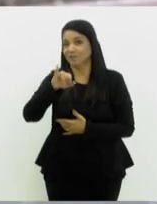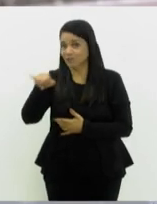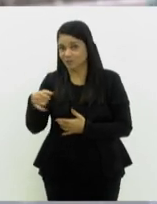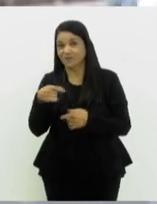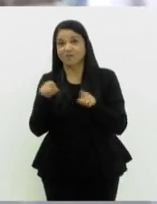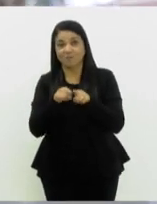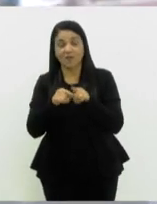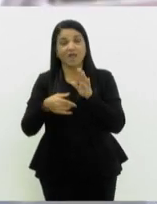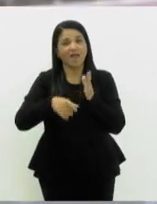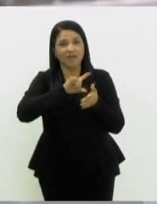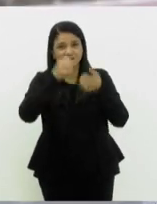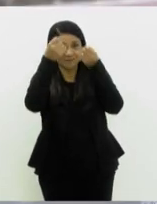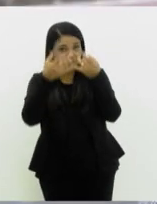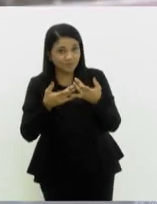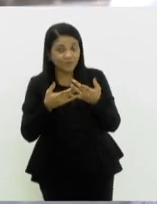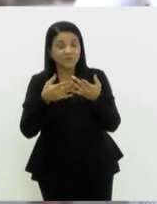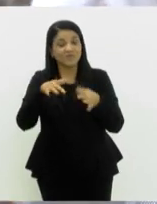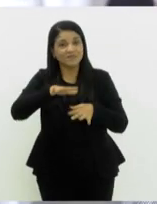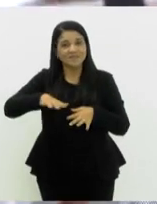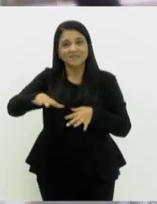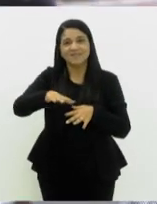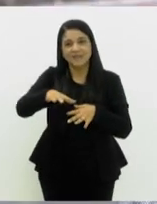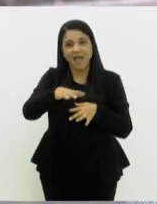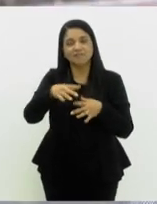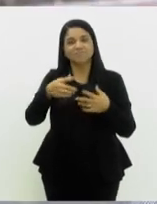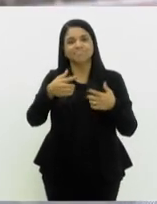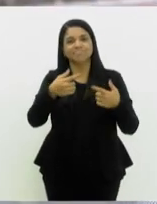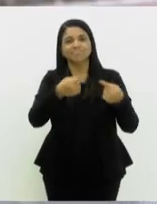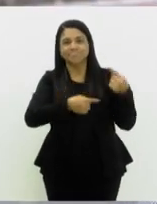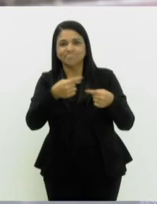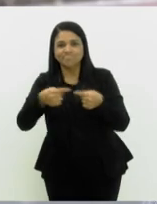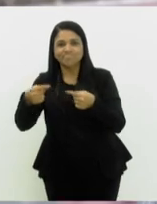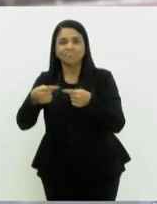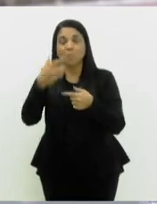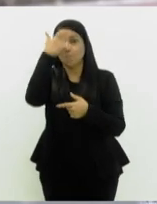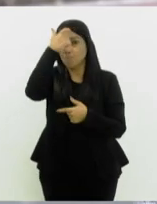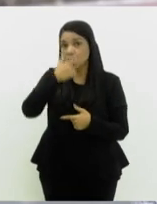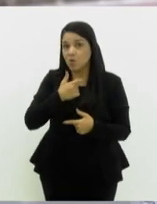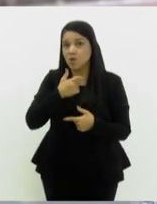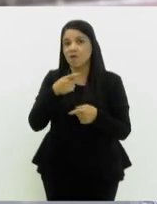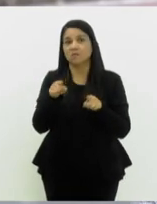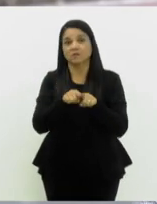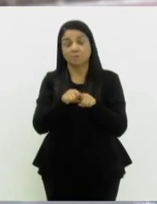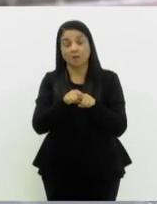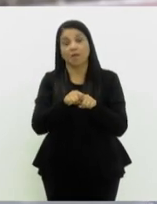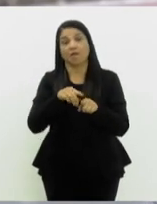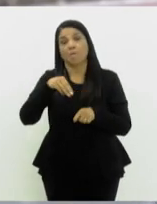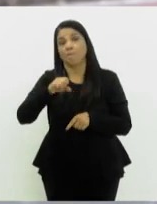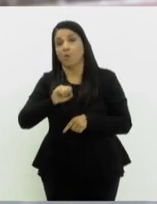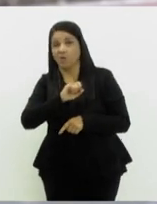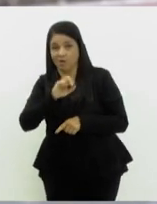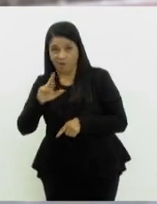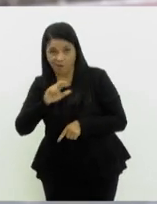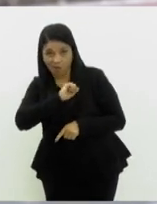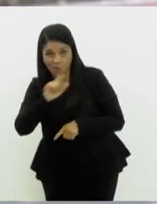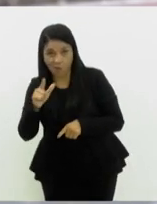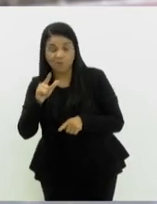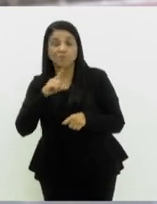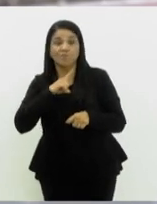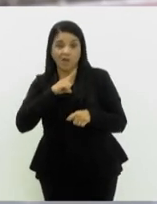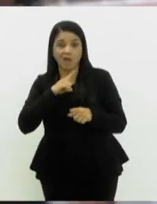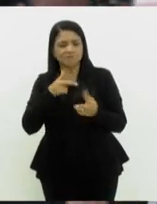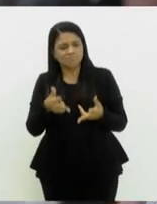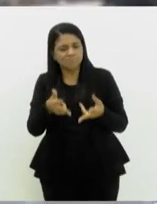falou anteriormente, são os cenários onde existem conflitos de ordem moral, porque ali tem percepções distintas, com objetivos comuns, mas